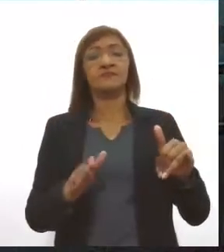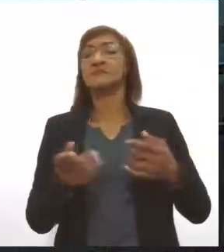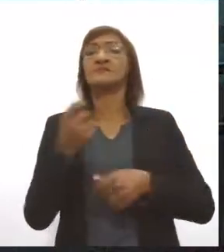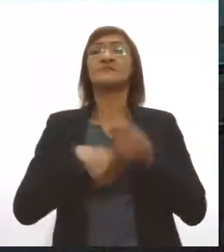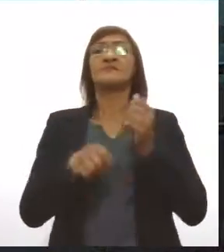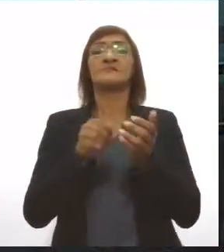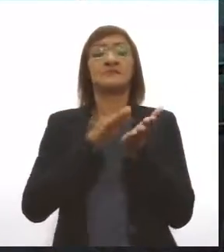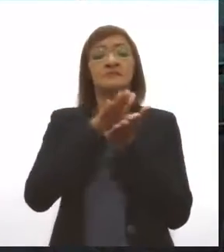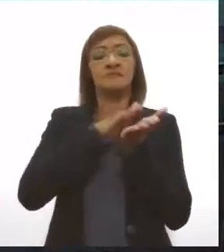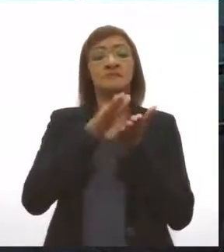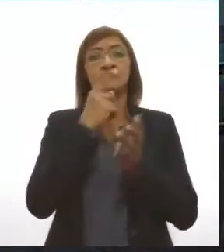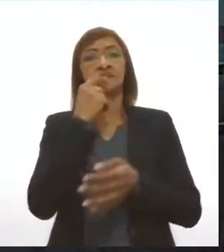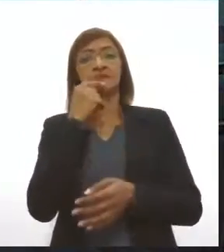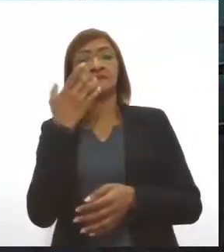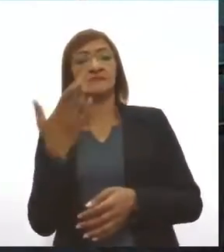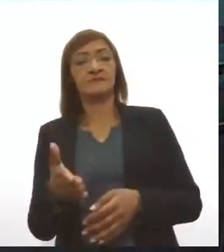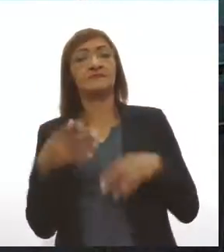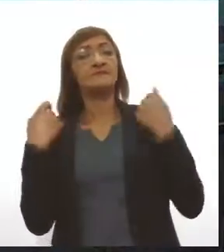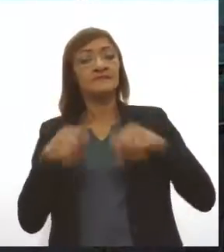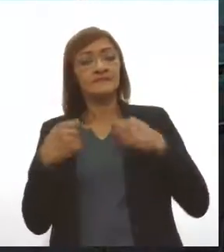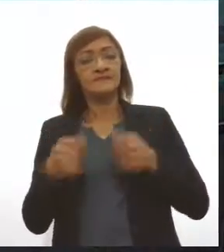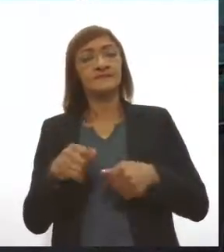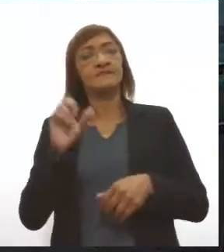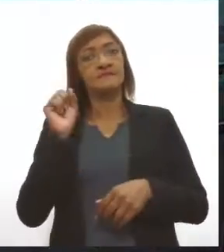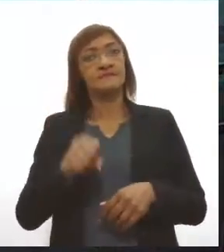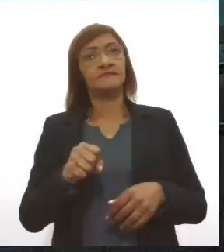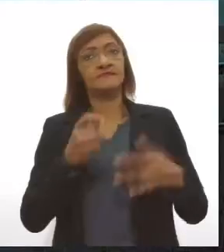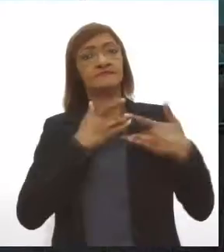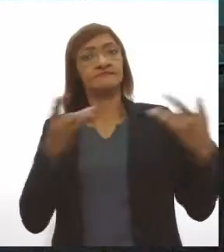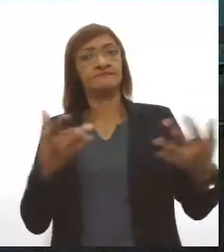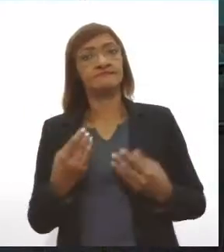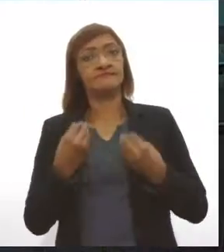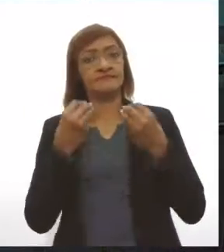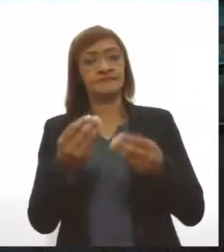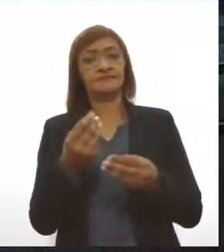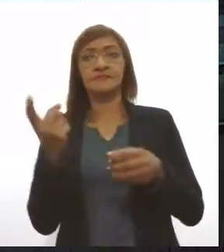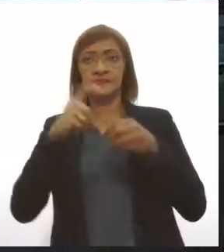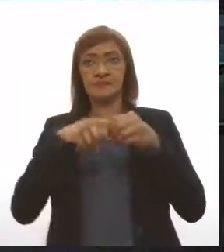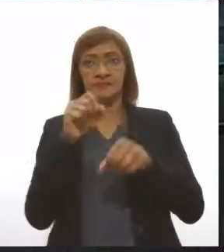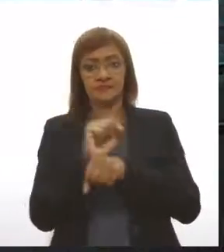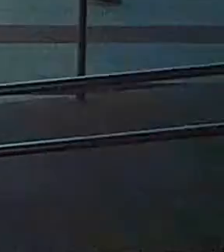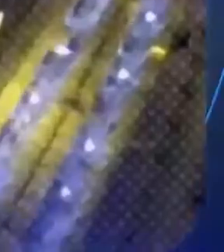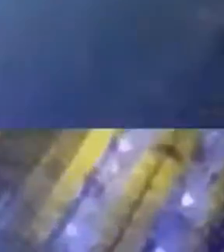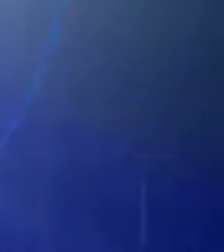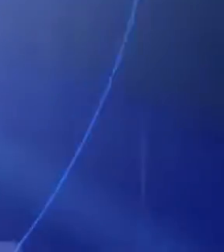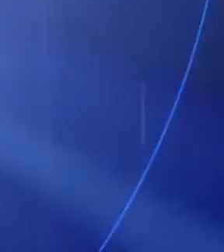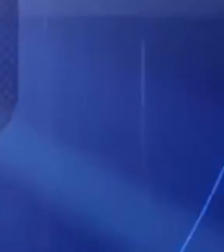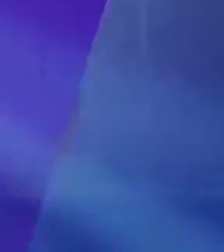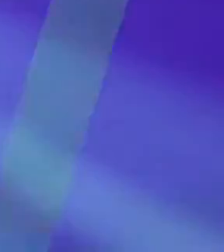do Estado de Sergipe, do Hemoz, que precisa aí da doação de sangue. Daqui a pouquinho a gente volta para falar sobre esse assunto.